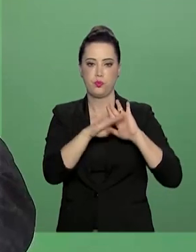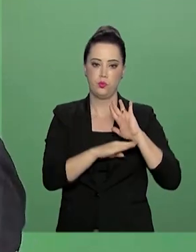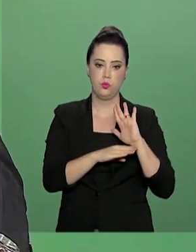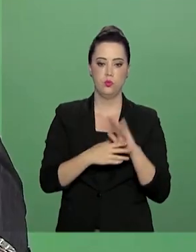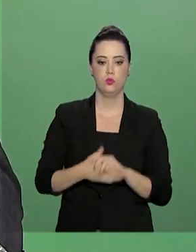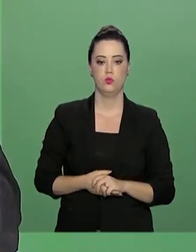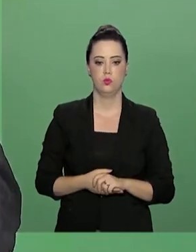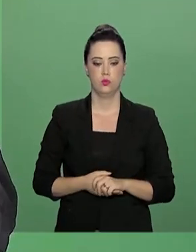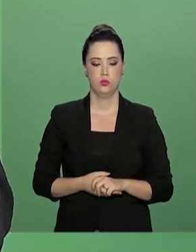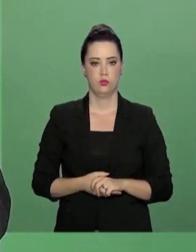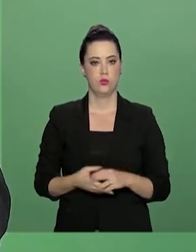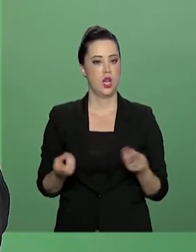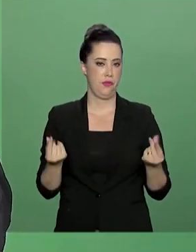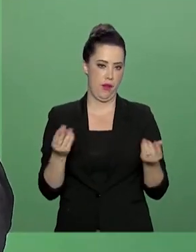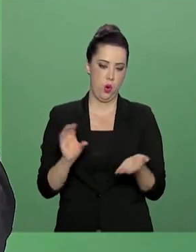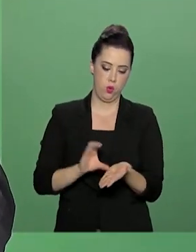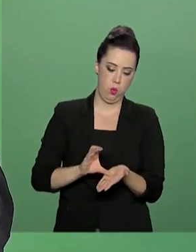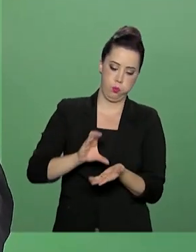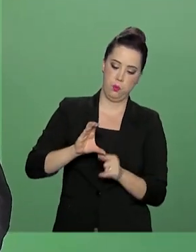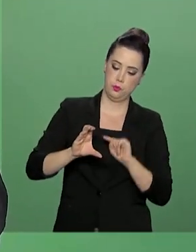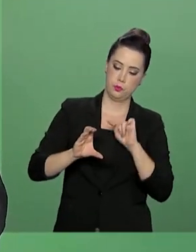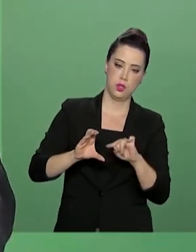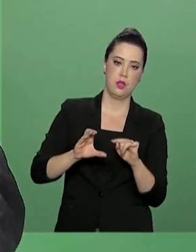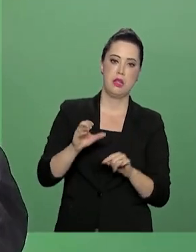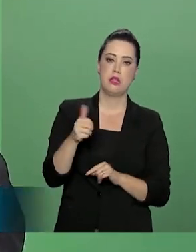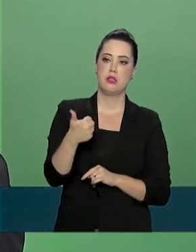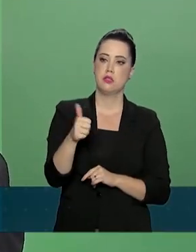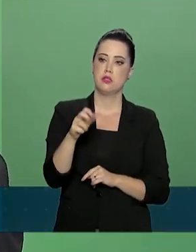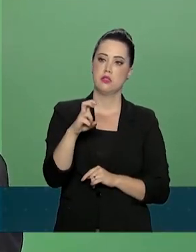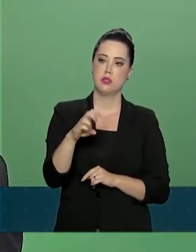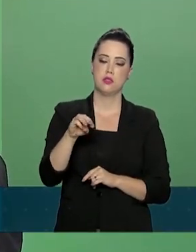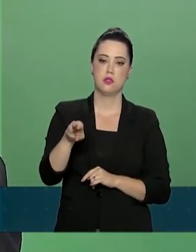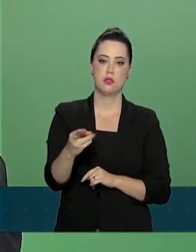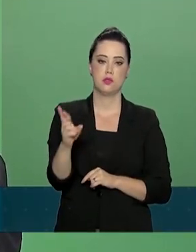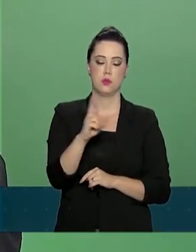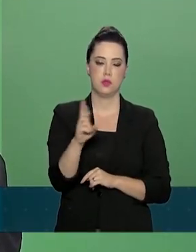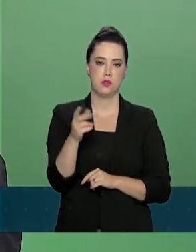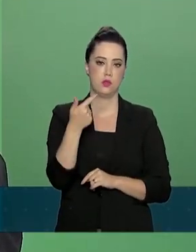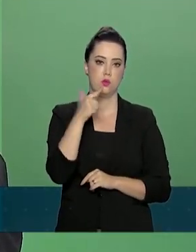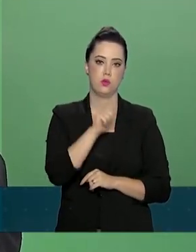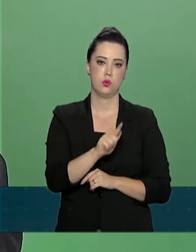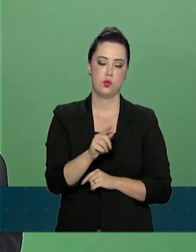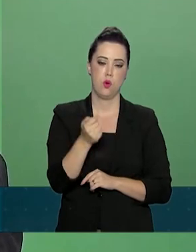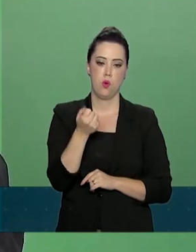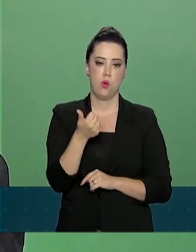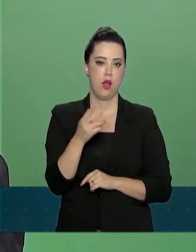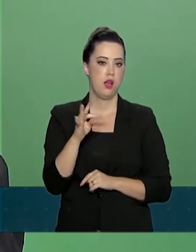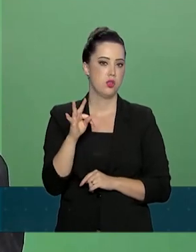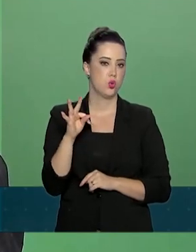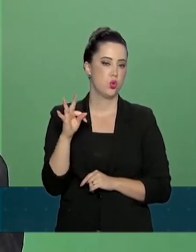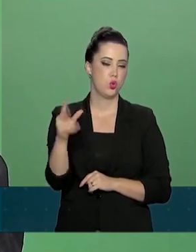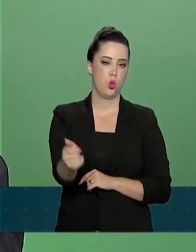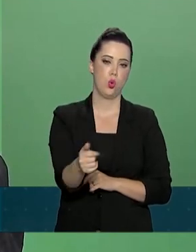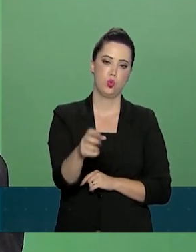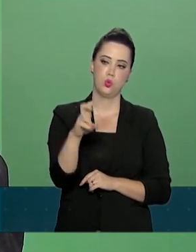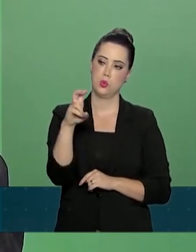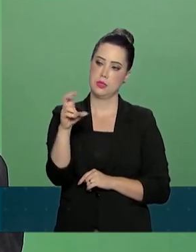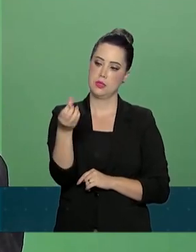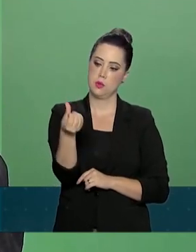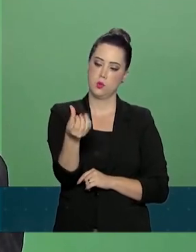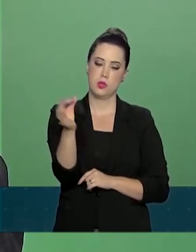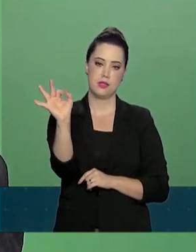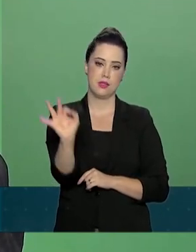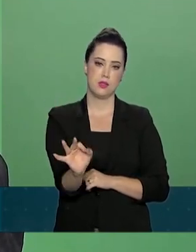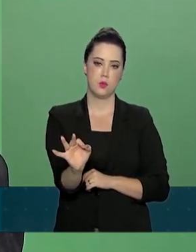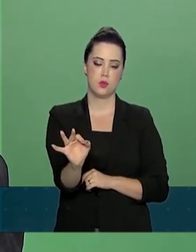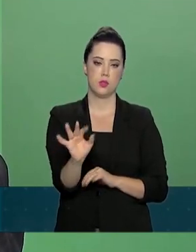Com esses valores que a gente está atingindo, a gente atinge quase todas, 56% das